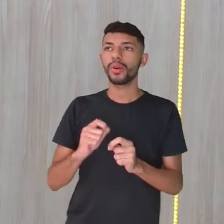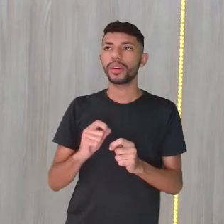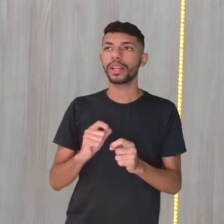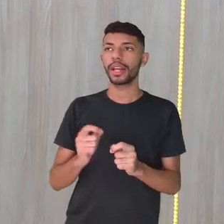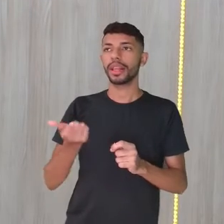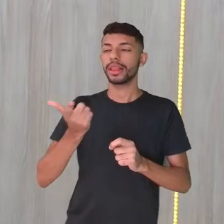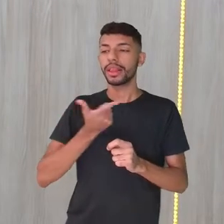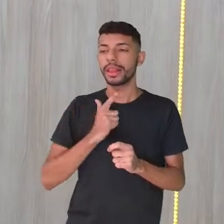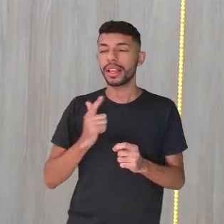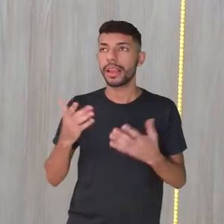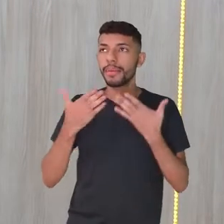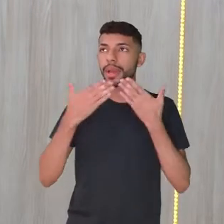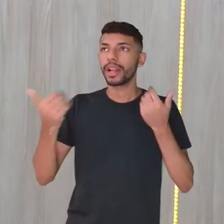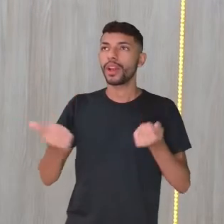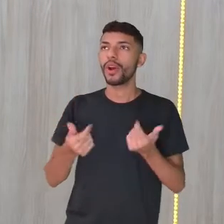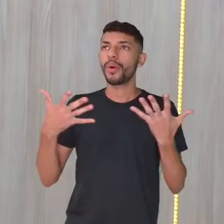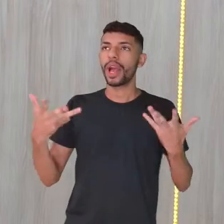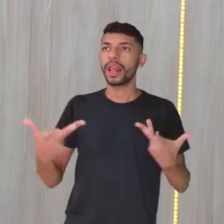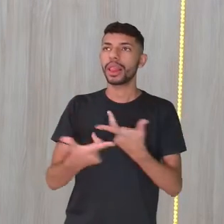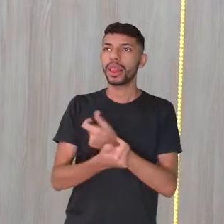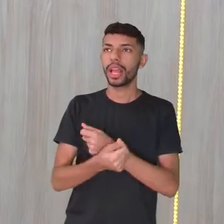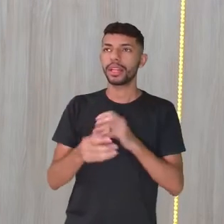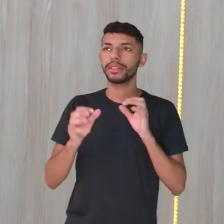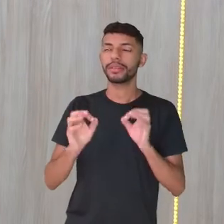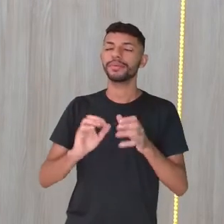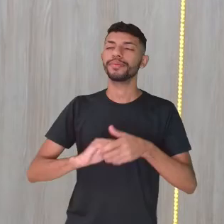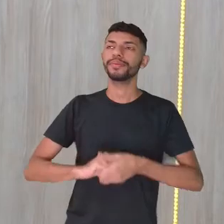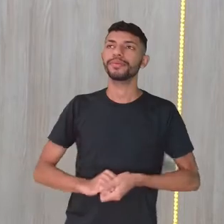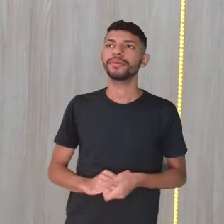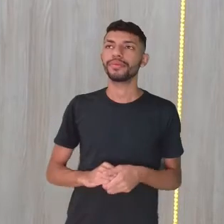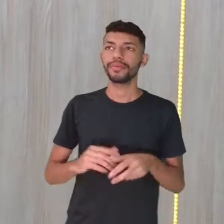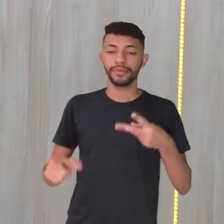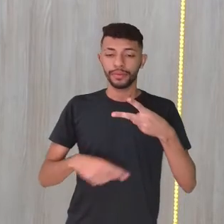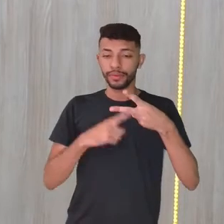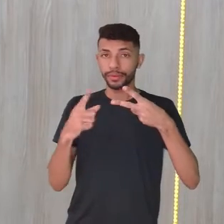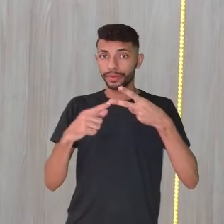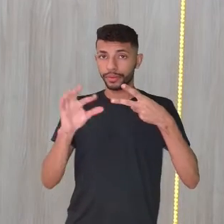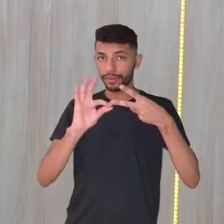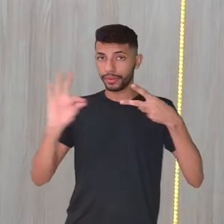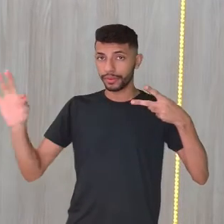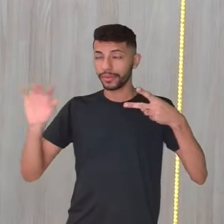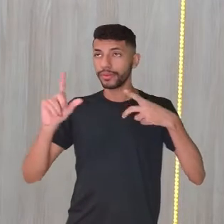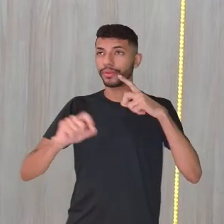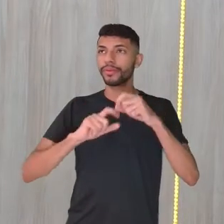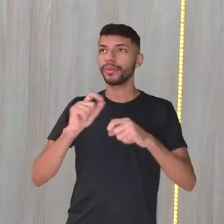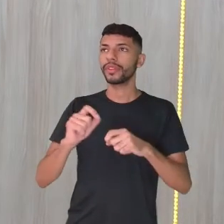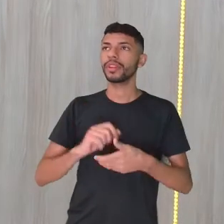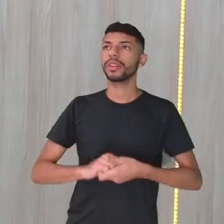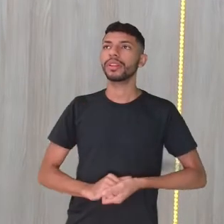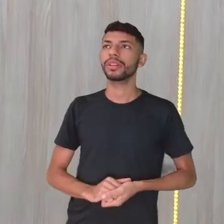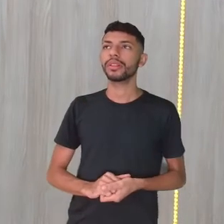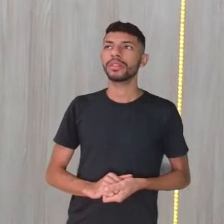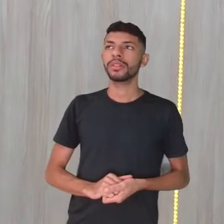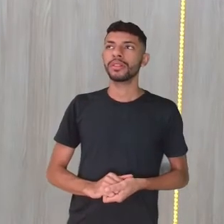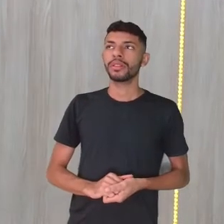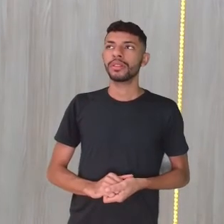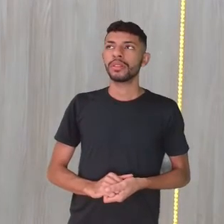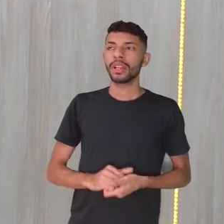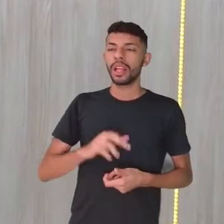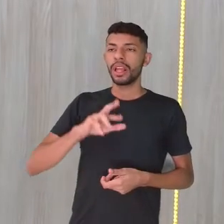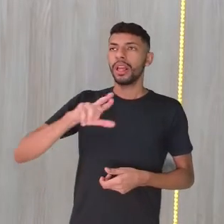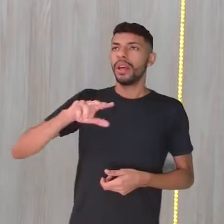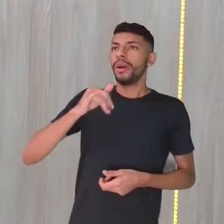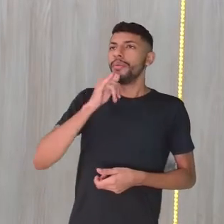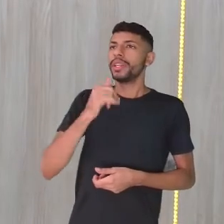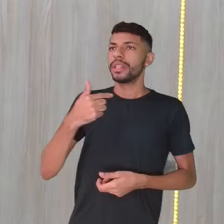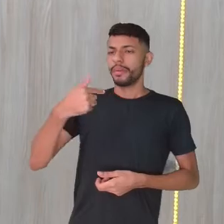Aí, a segunda, a segunda frase. Então, se é o celular que oferece, pessoal, esse celular não é eu, I,